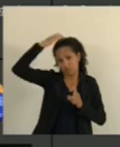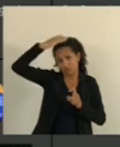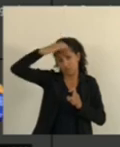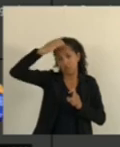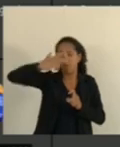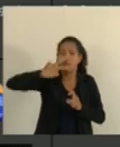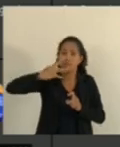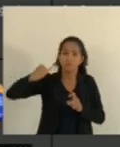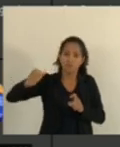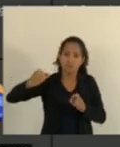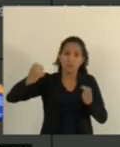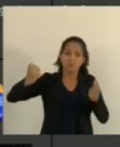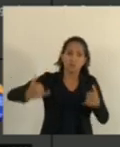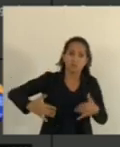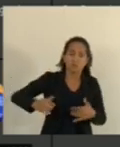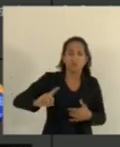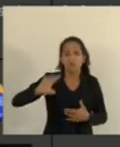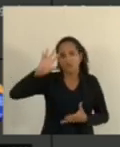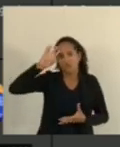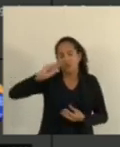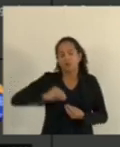Mantiver o entendimento ou não